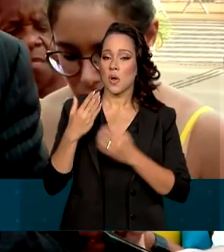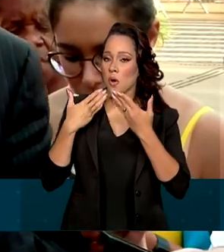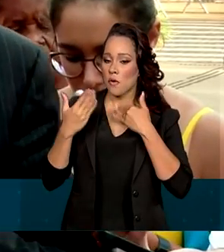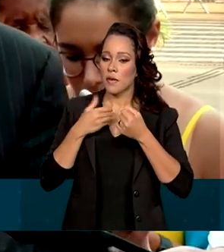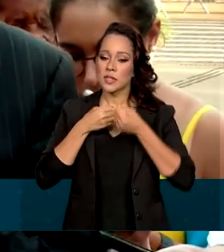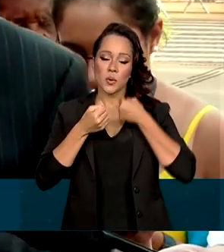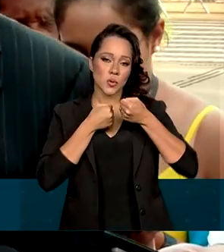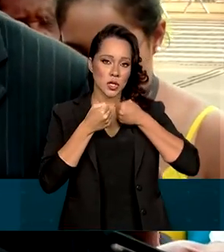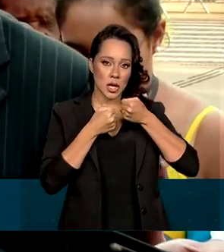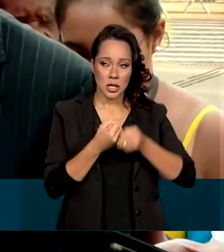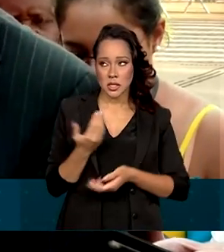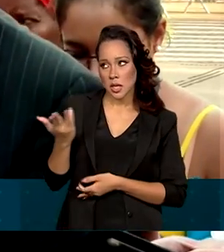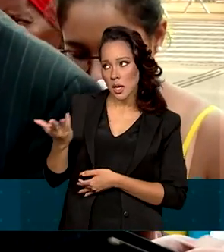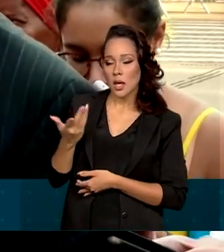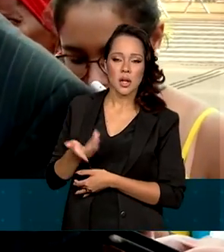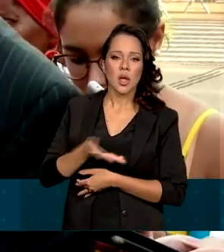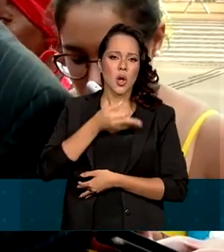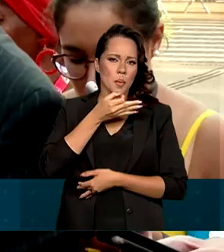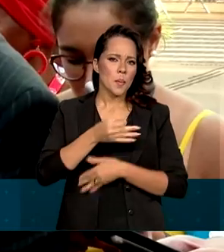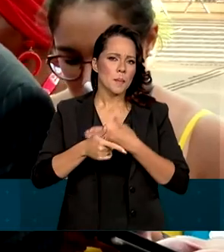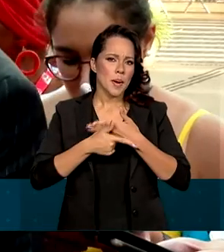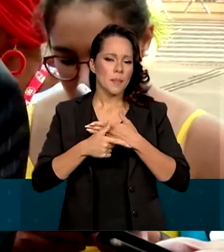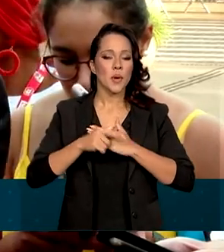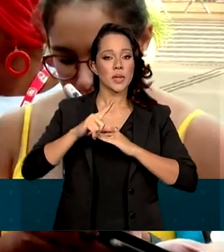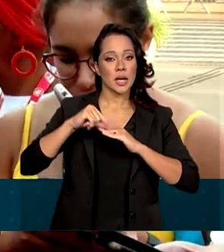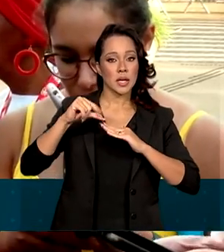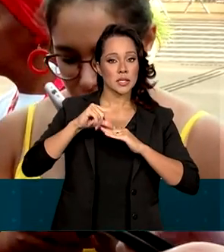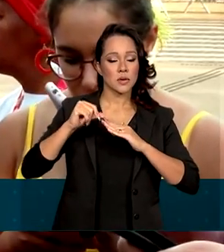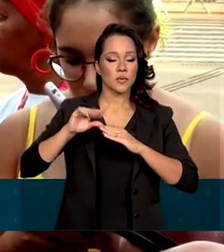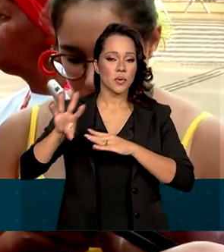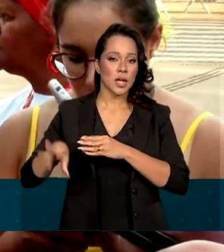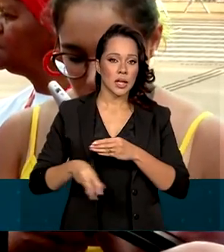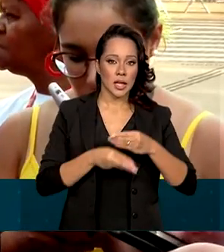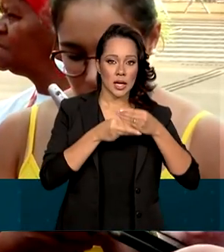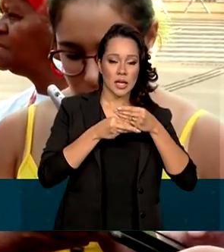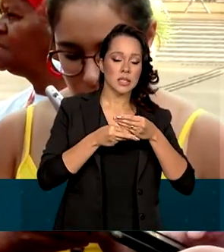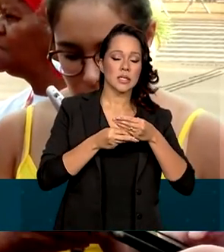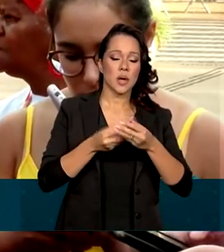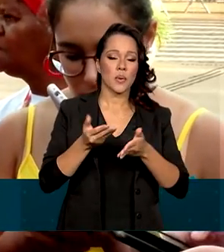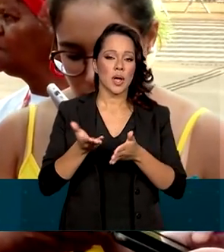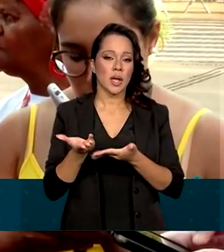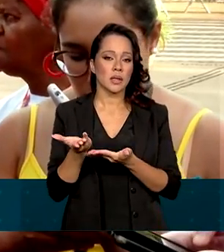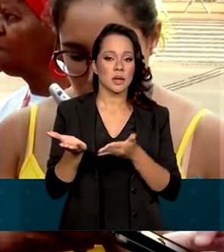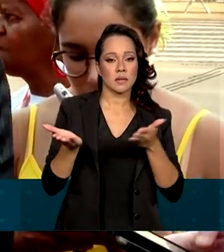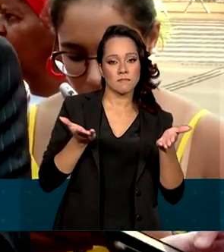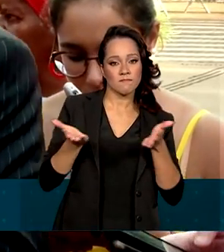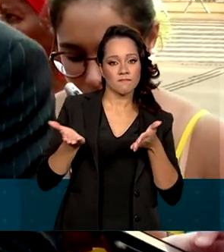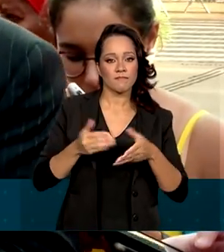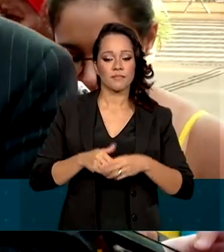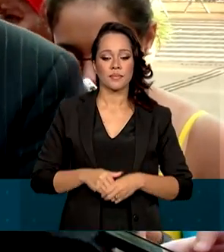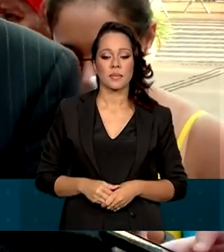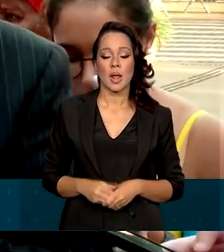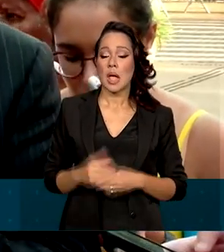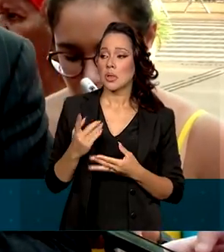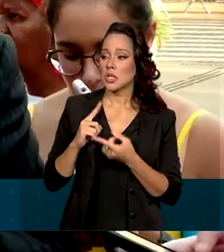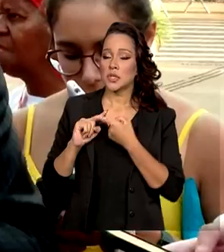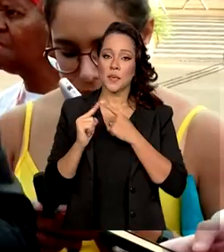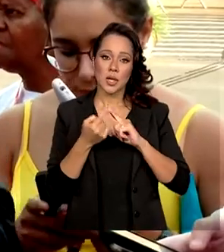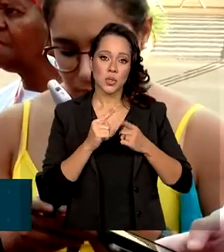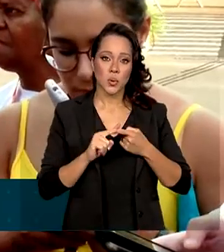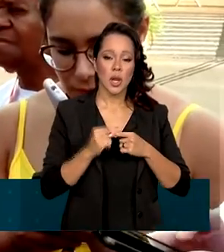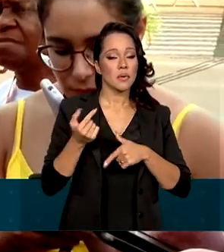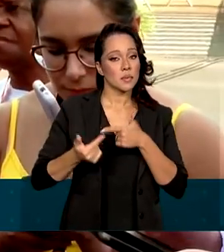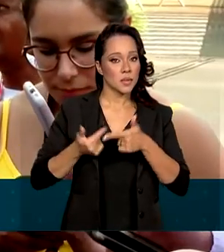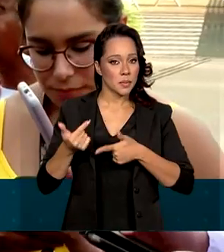com jornalistas, comentou o papel da Casa Civil na integração entre as pastas. Nós articularemos e